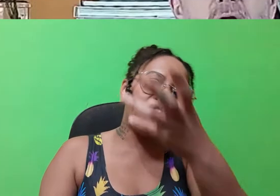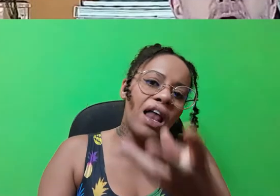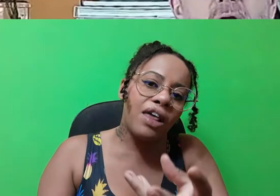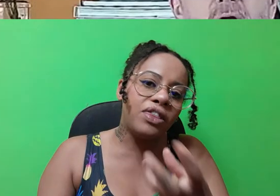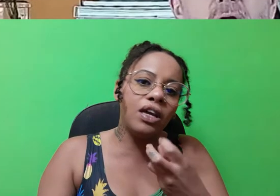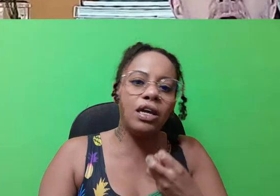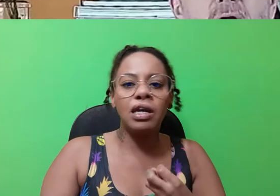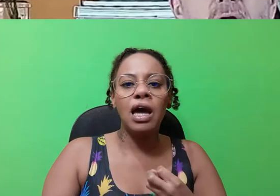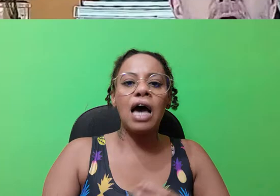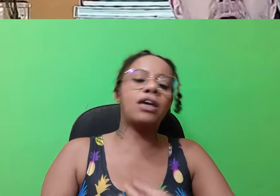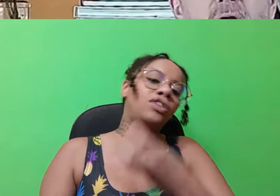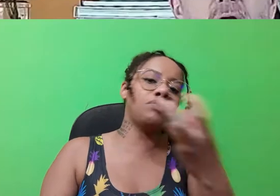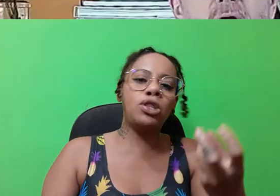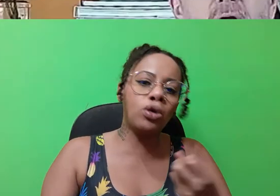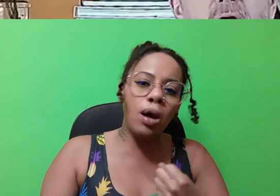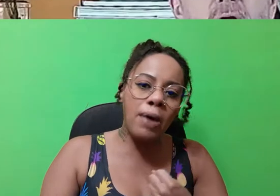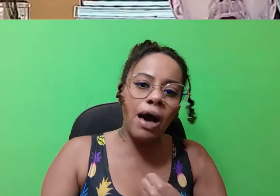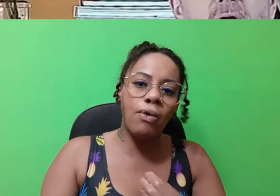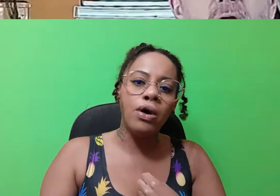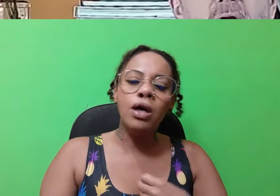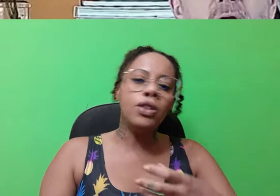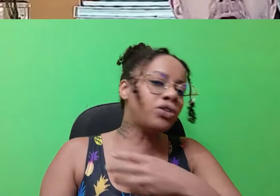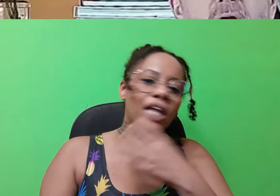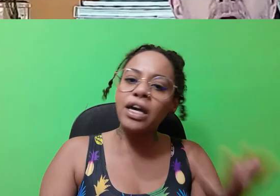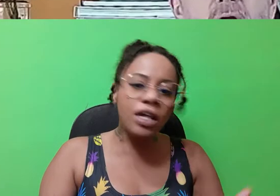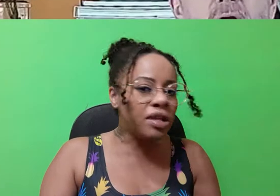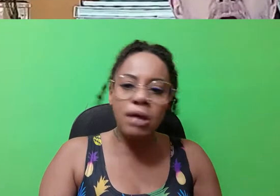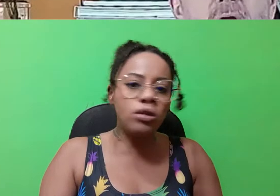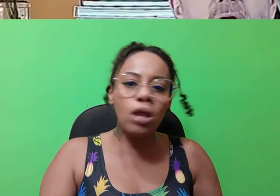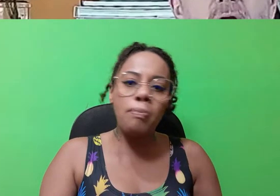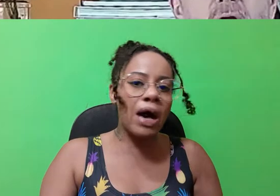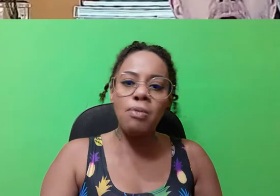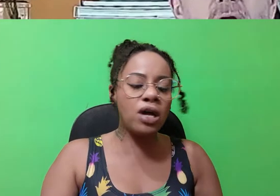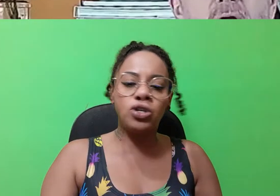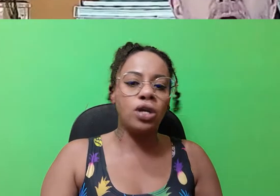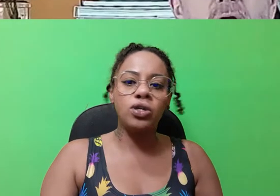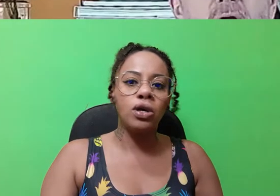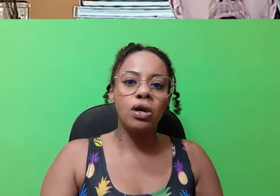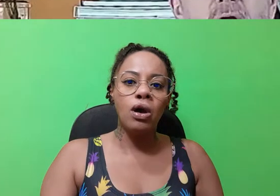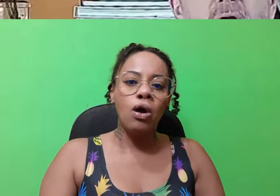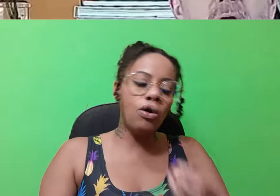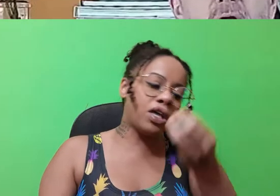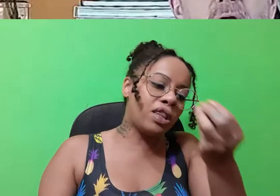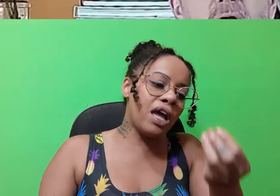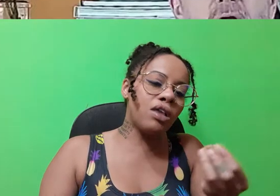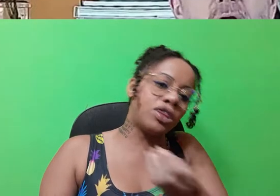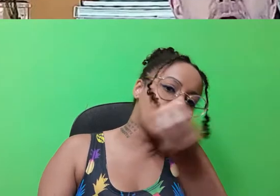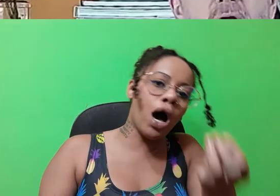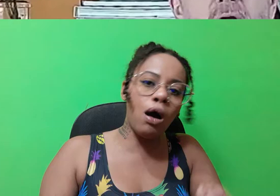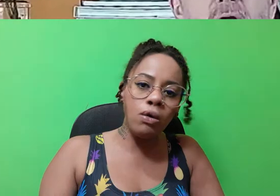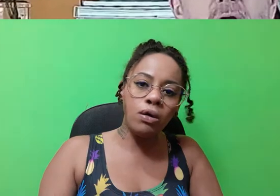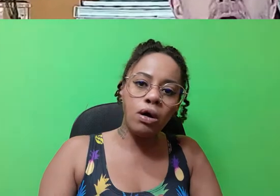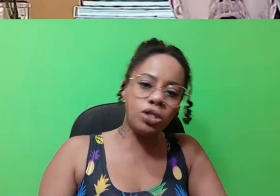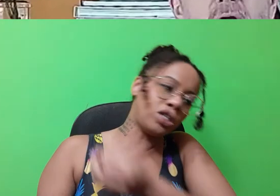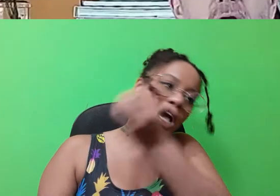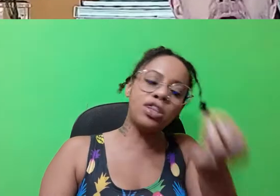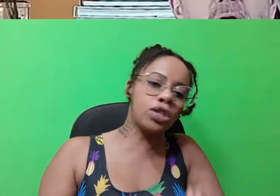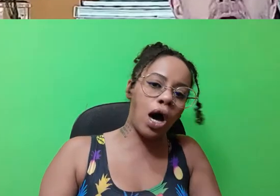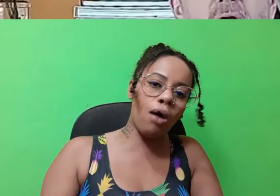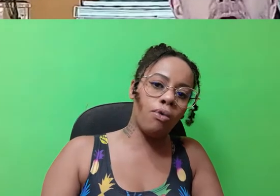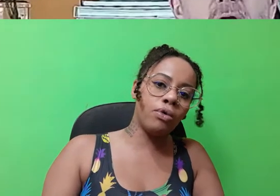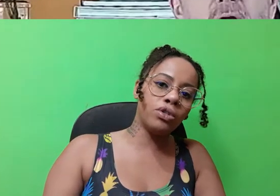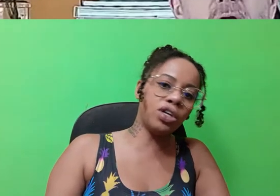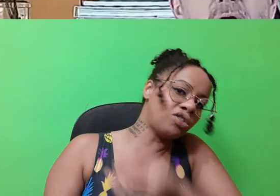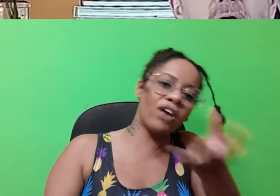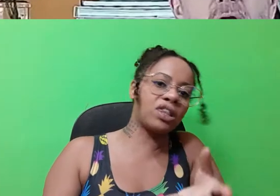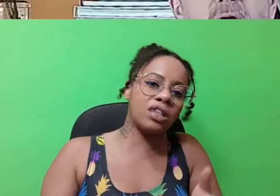Porque fala assim, aquecimento global. Não tem aquecimento global, minha gente. O que tem é sol. Onde é